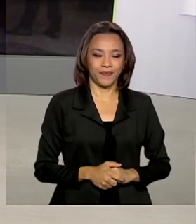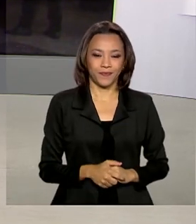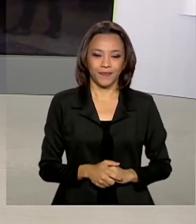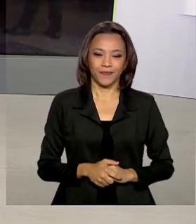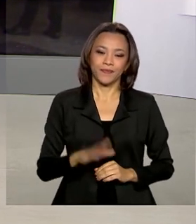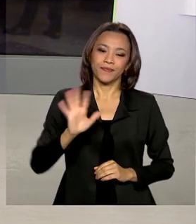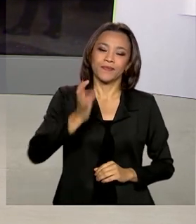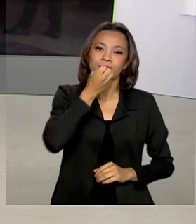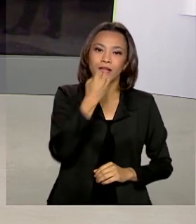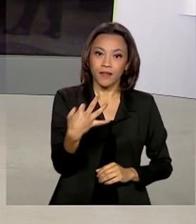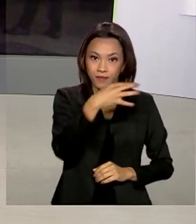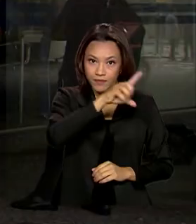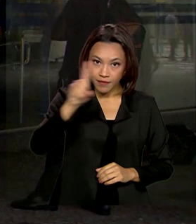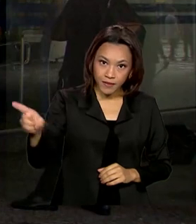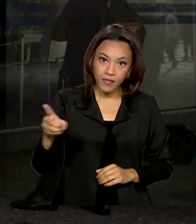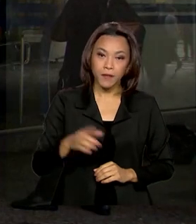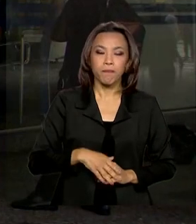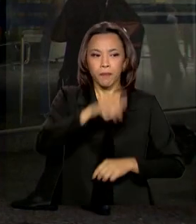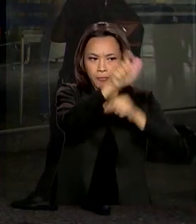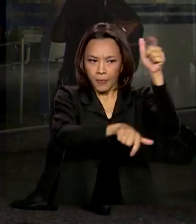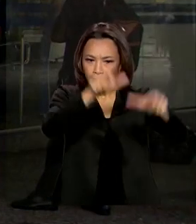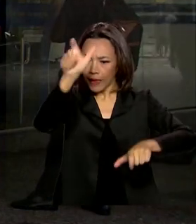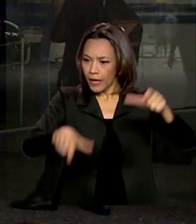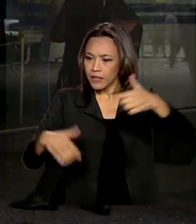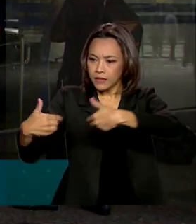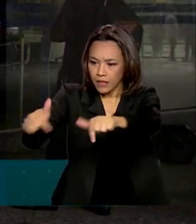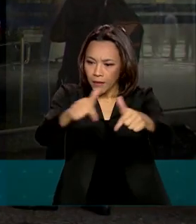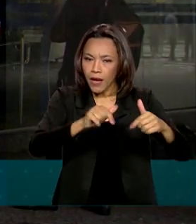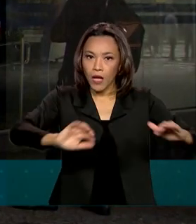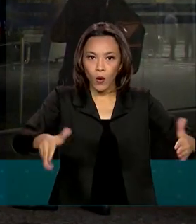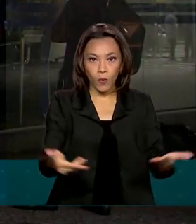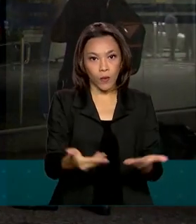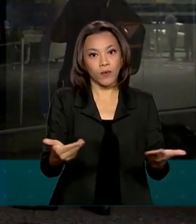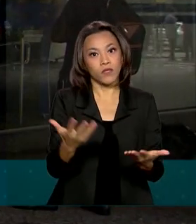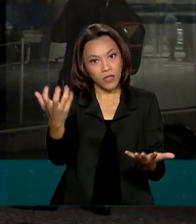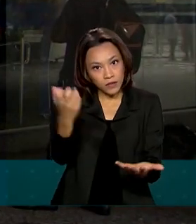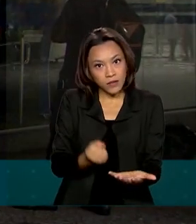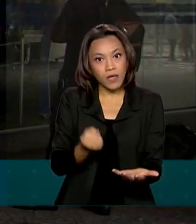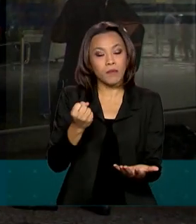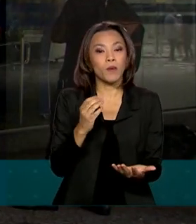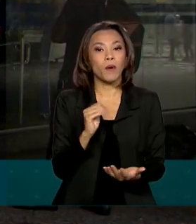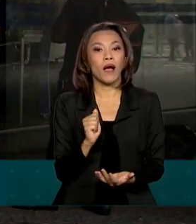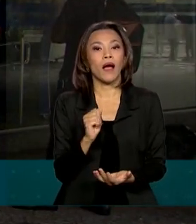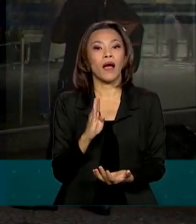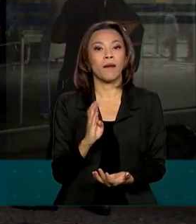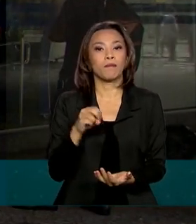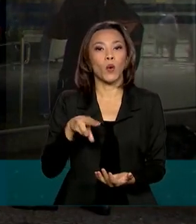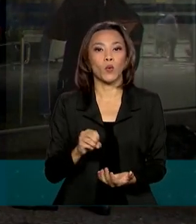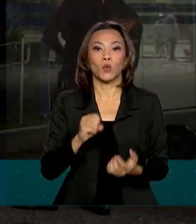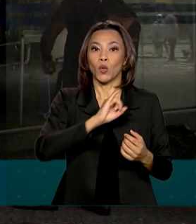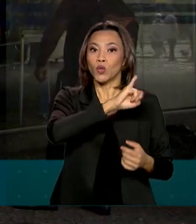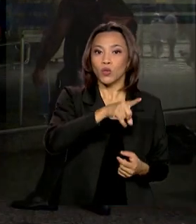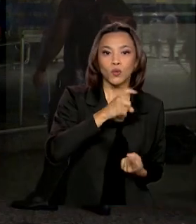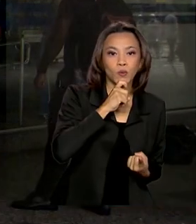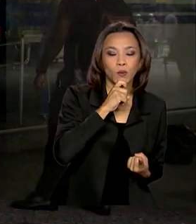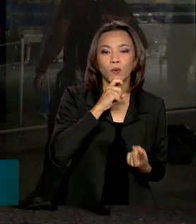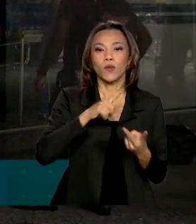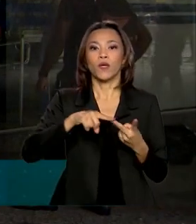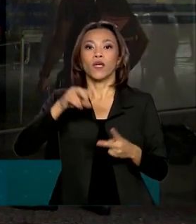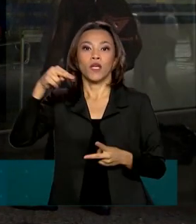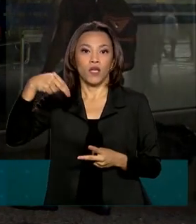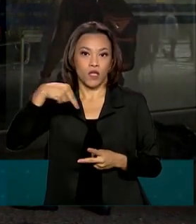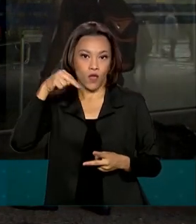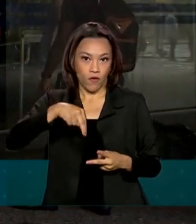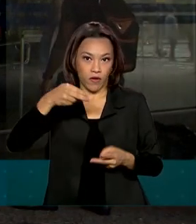Bom dia, Renata. Os trabalhadores que começam a receber hoje o abono salarial são aqueles nascidos entre julho e novembro.